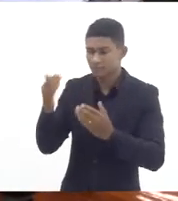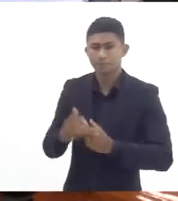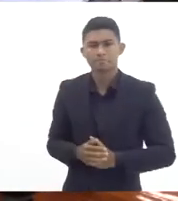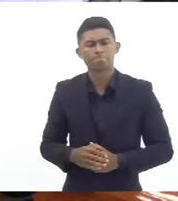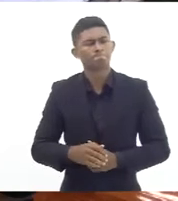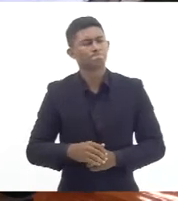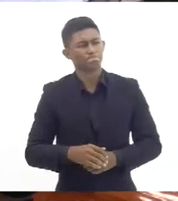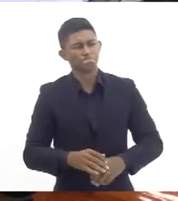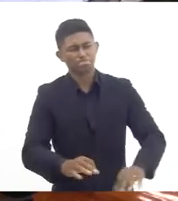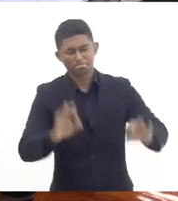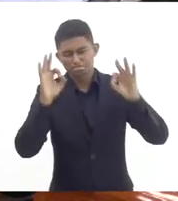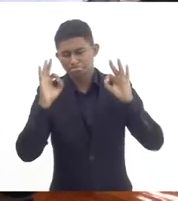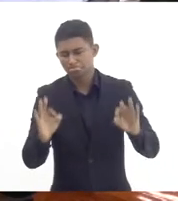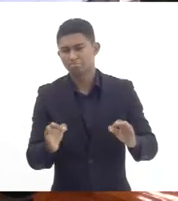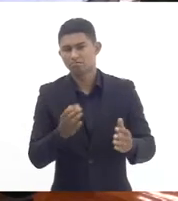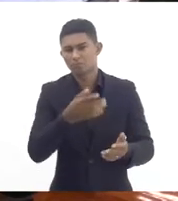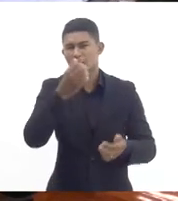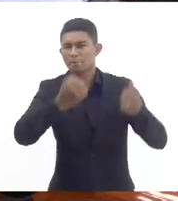fundamental